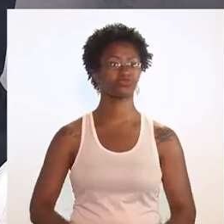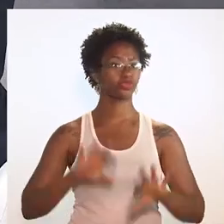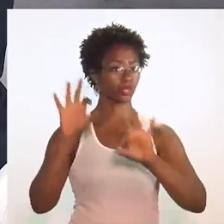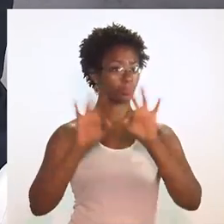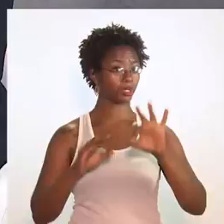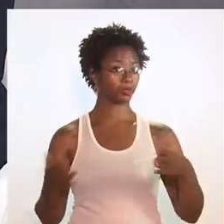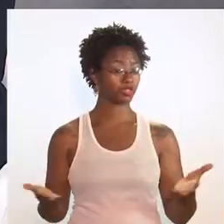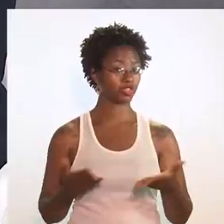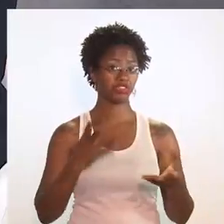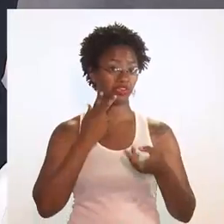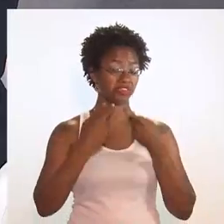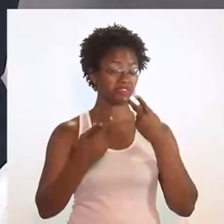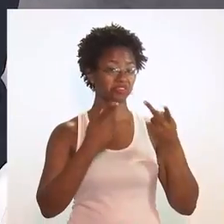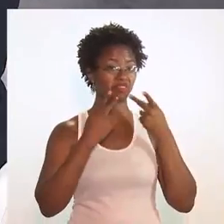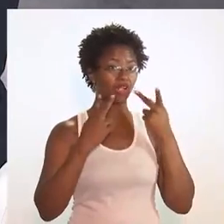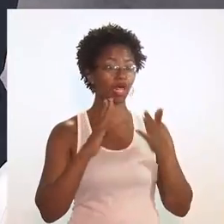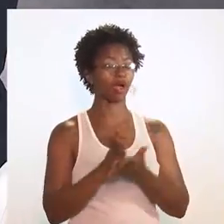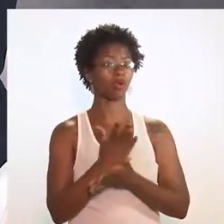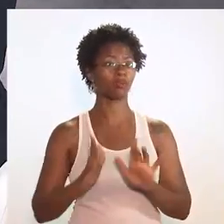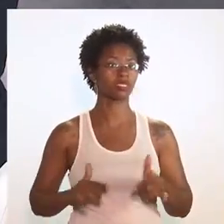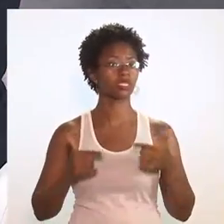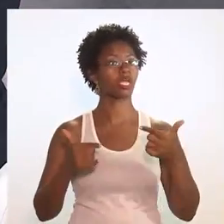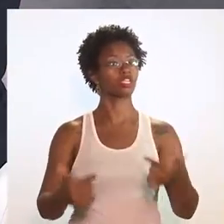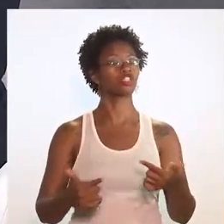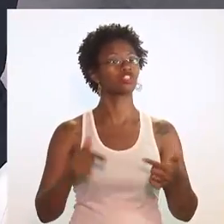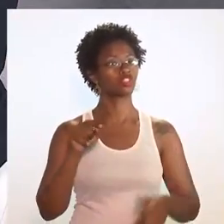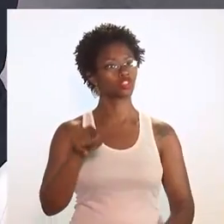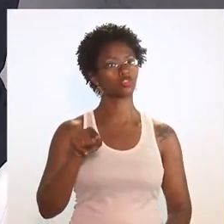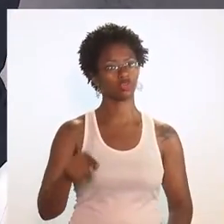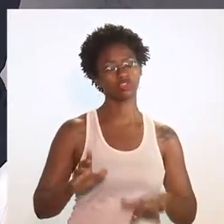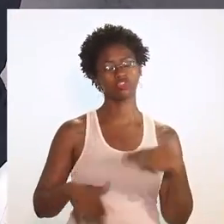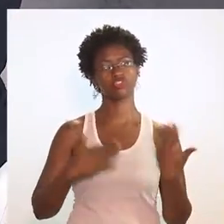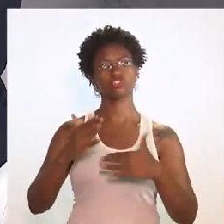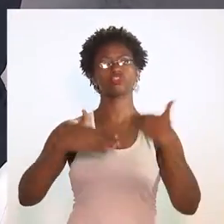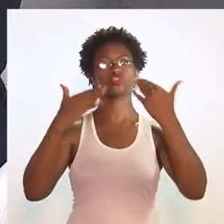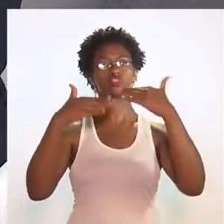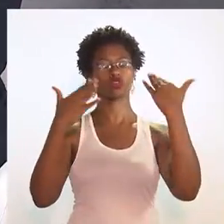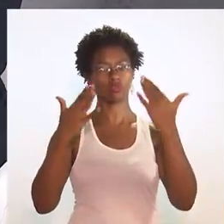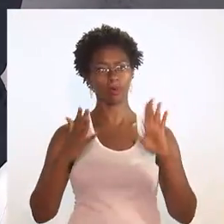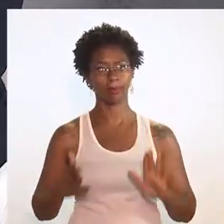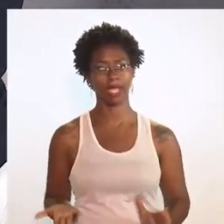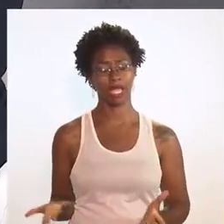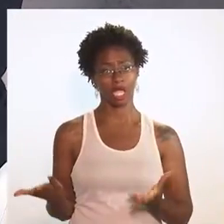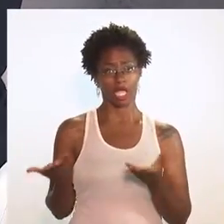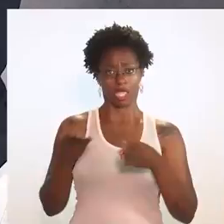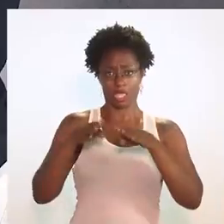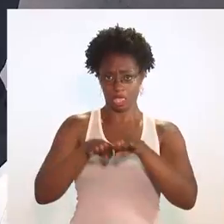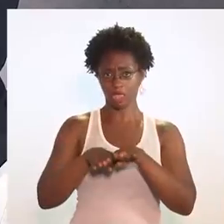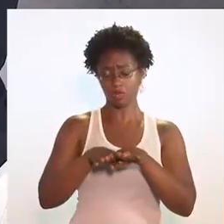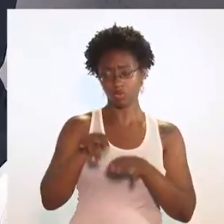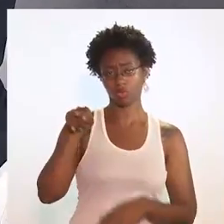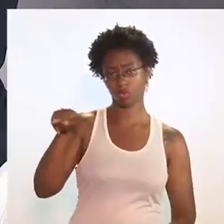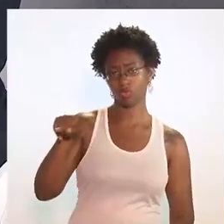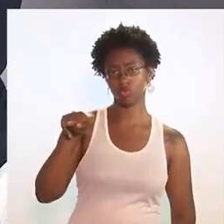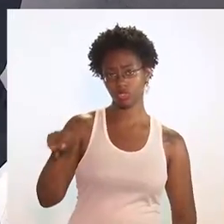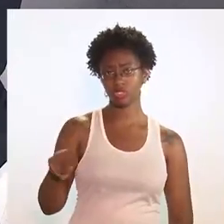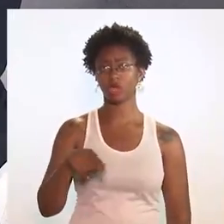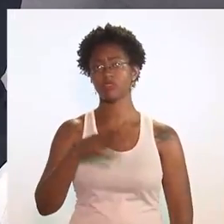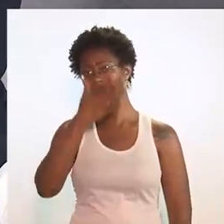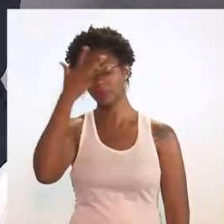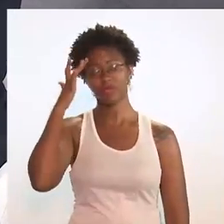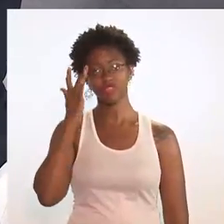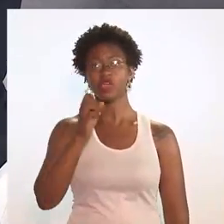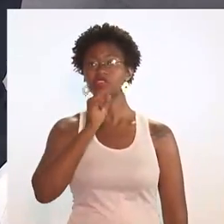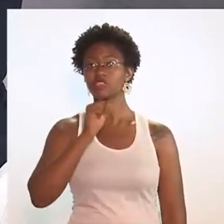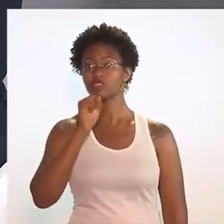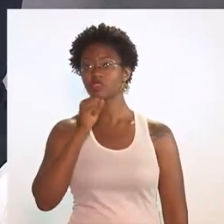No programa de hoje vamos falar sobre algumas ações e iniciativas que estão sendo desenvolvidas para a inserção e reinserção dos